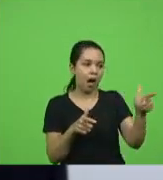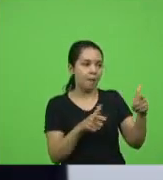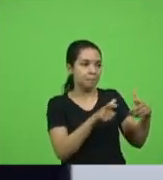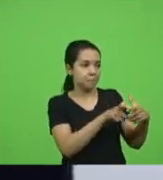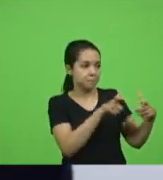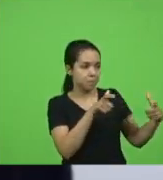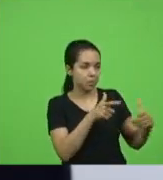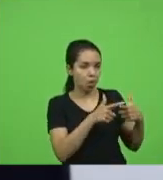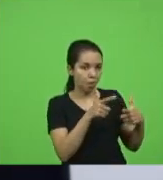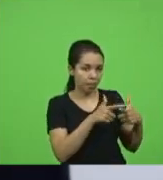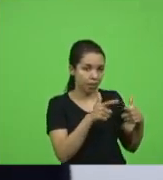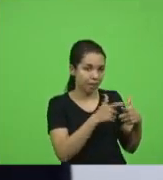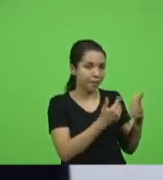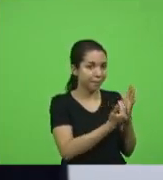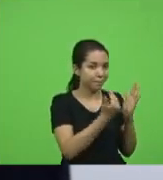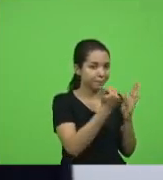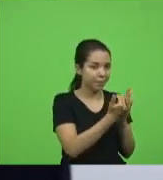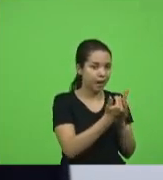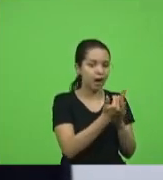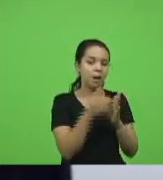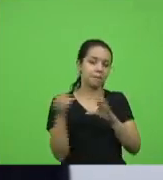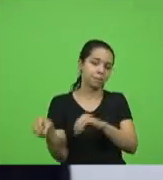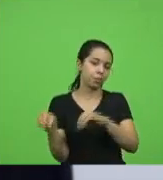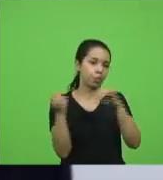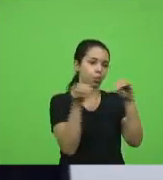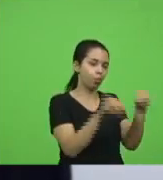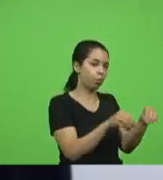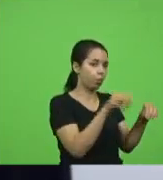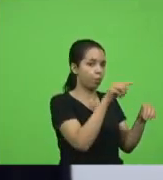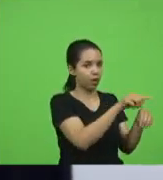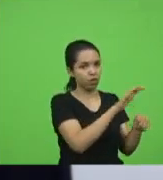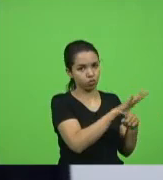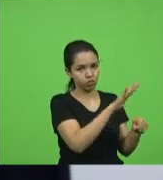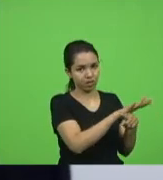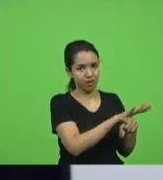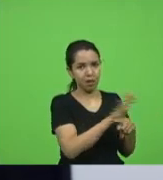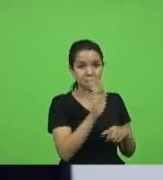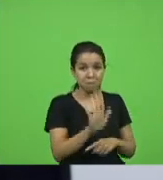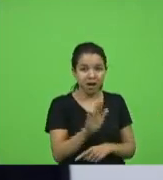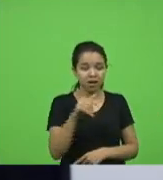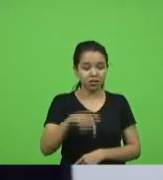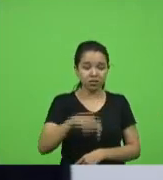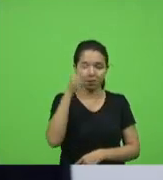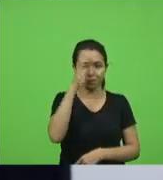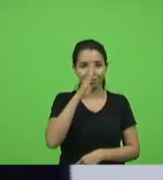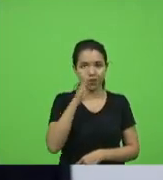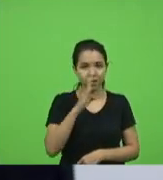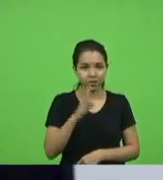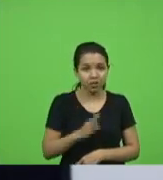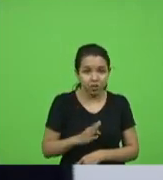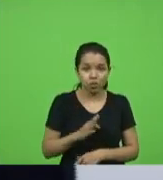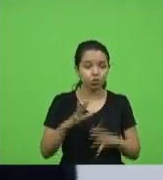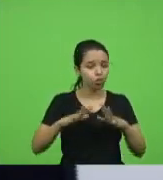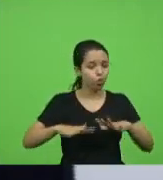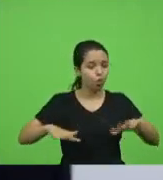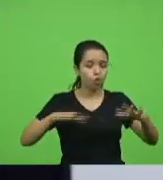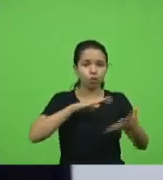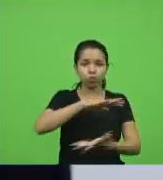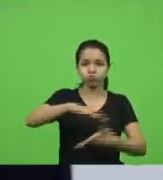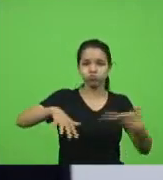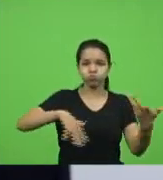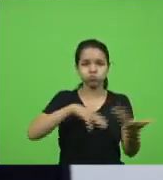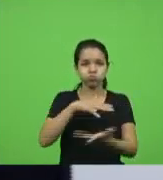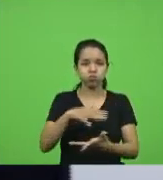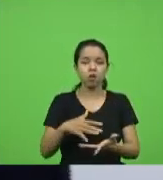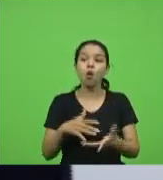leva aquela Força Nacional mas num país que está enfrentando o caos não tem de onde